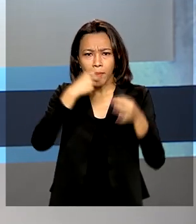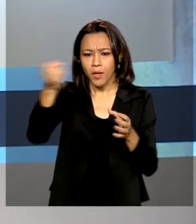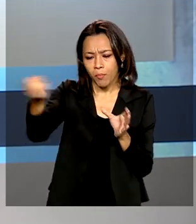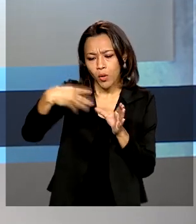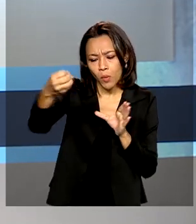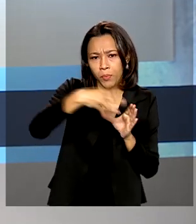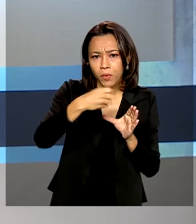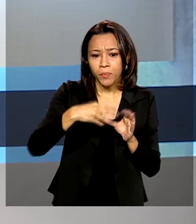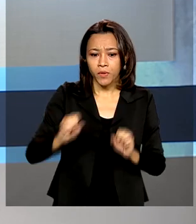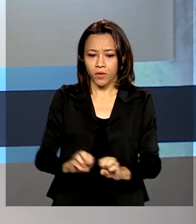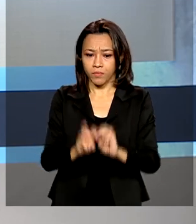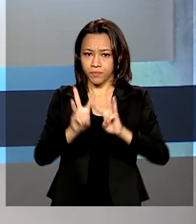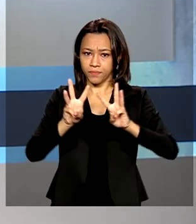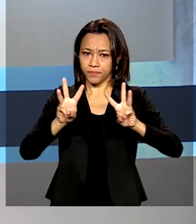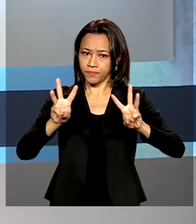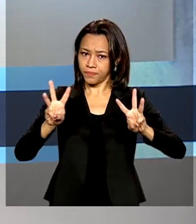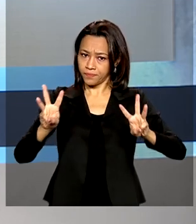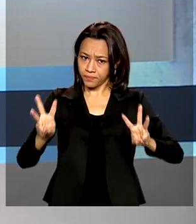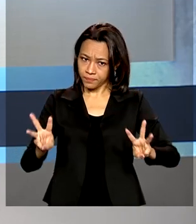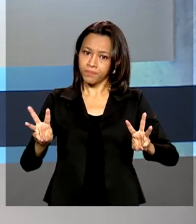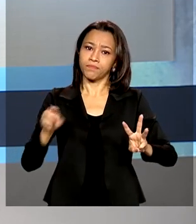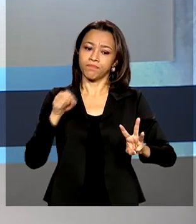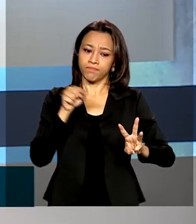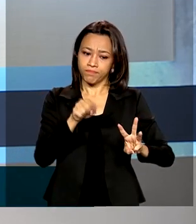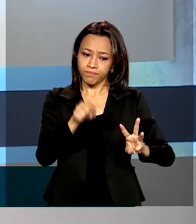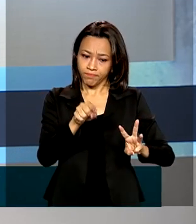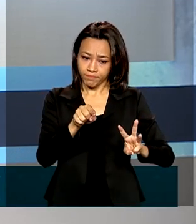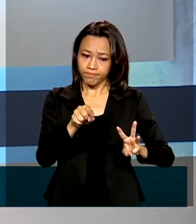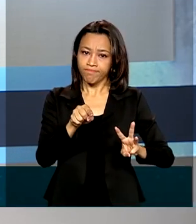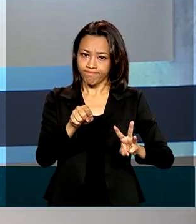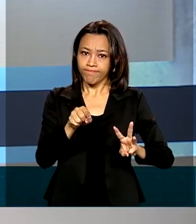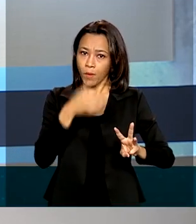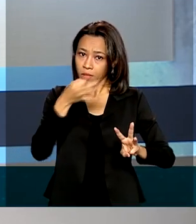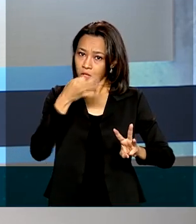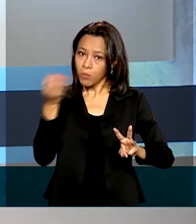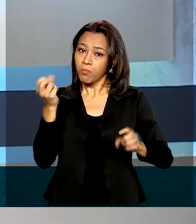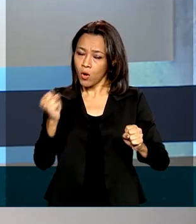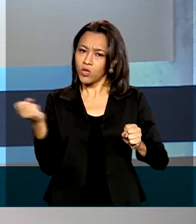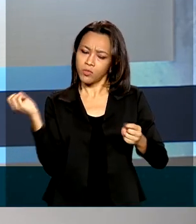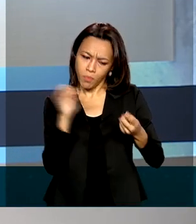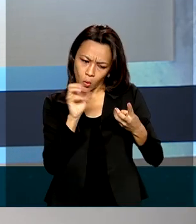acessar o portal Participa Mais Brasil. As sugestões devem ser enviadas até amanhã. Obrigado. Obrigado.